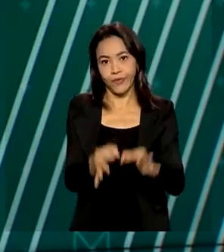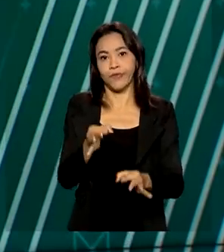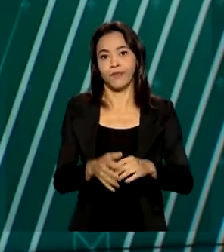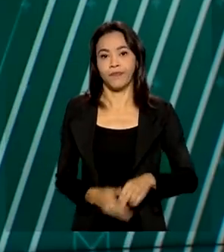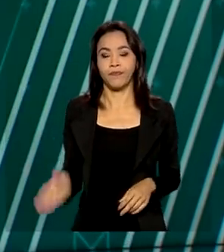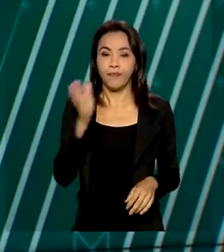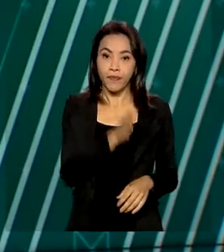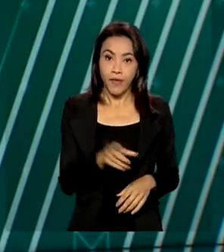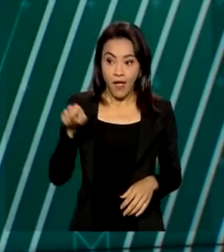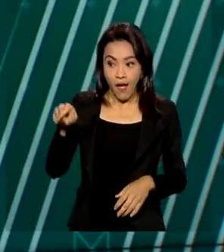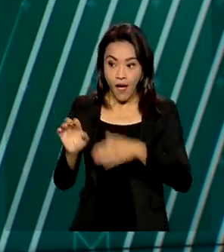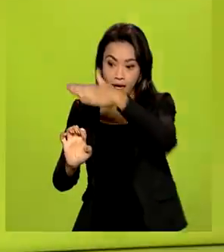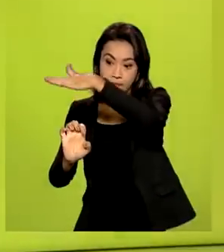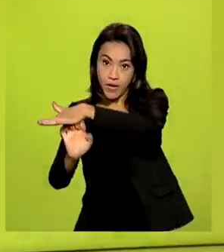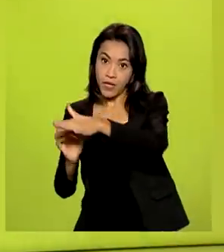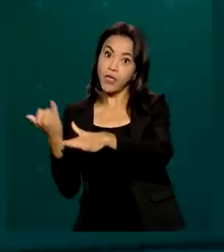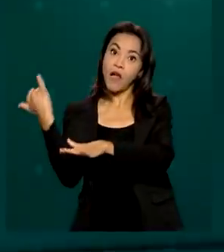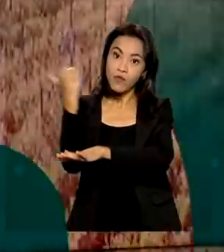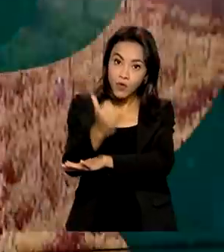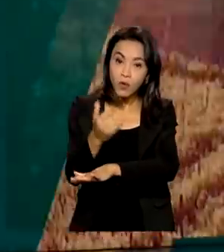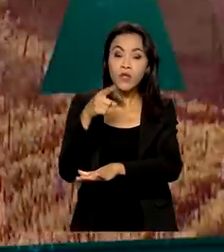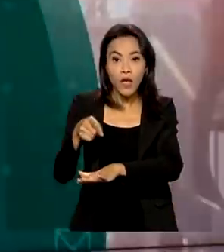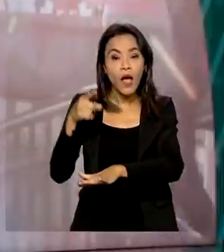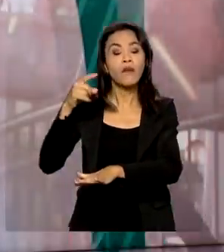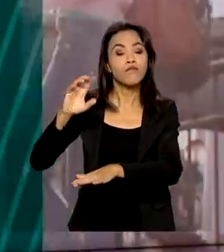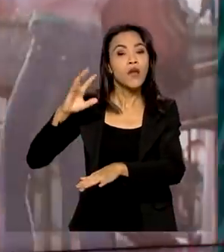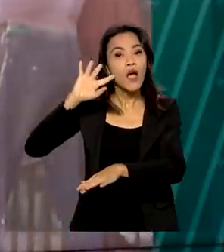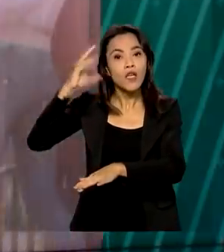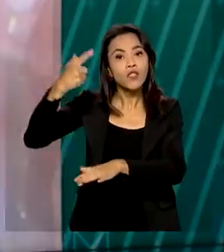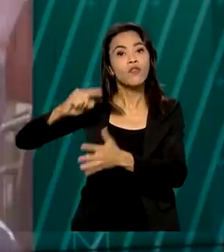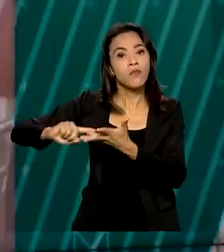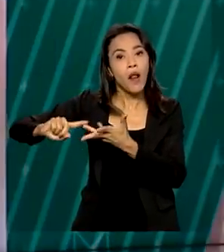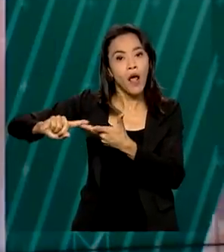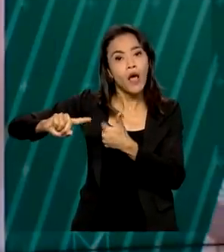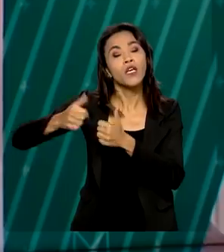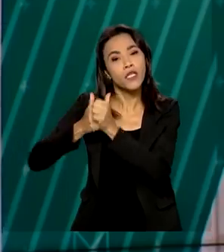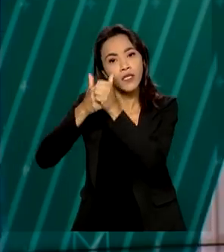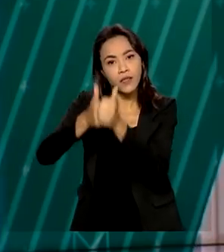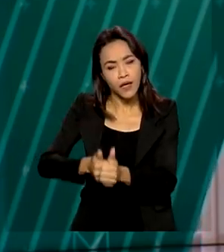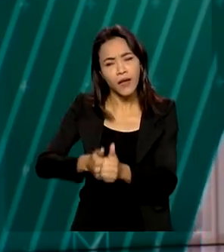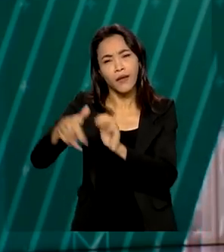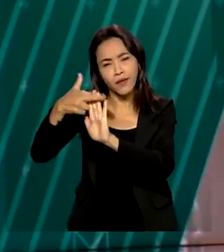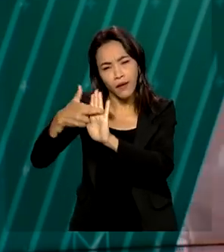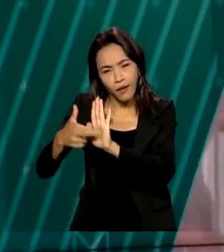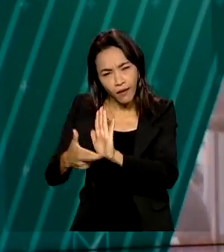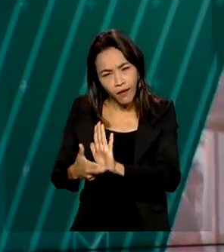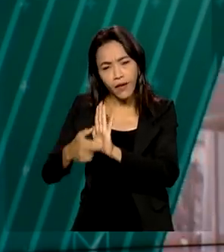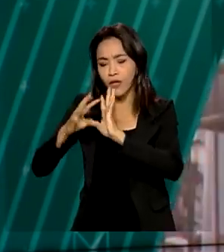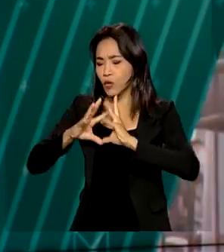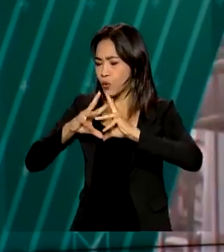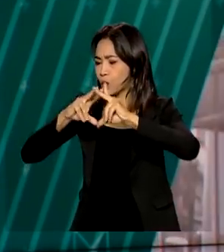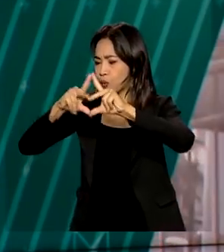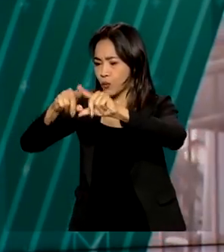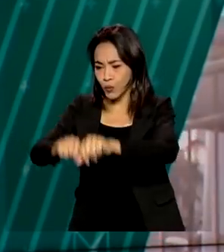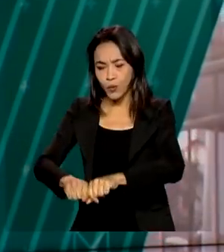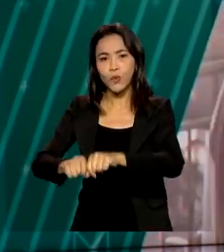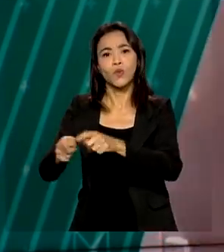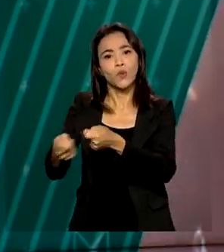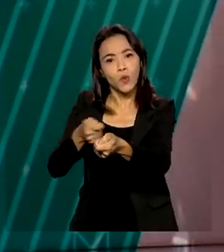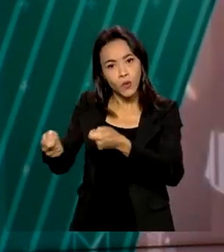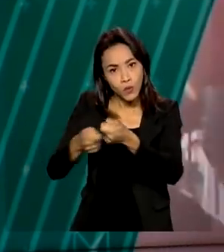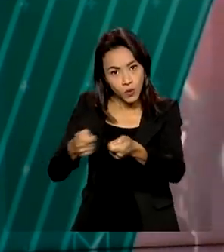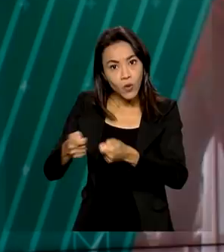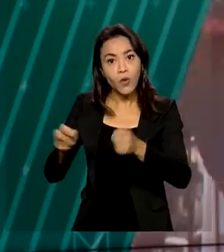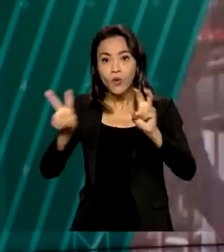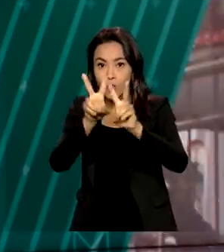Itapemirim afirmou que está adotando as medidas cabíveis e que cumpre rigorosamente todas as normas dos órgãos reguladores do